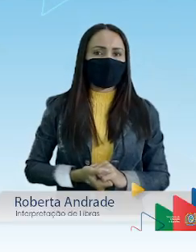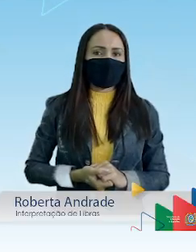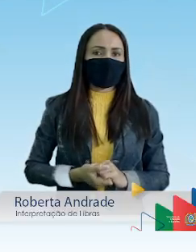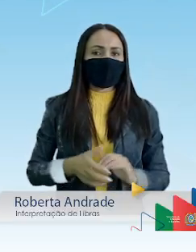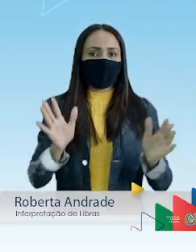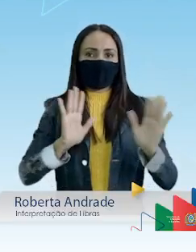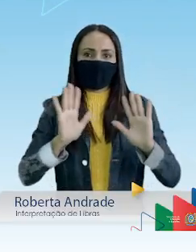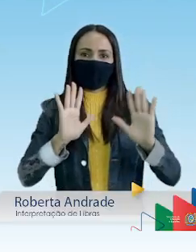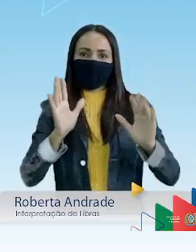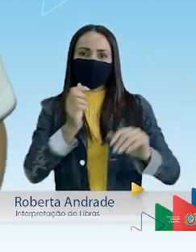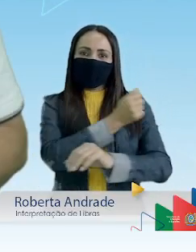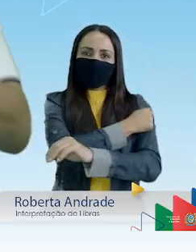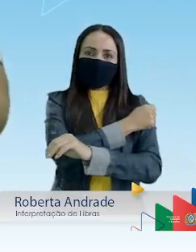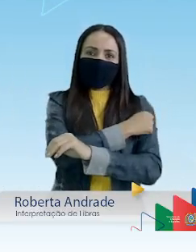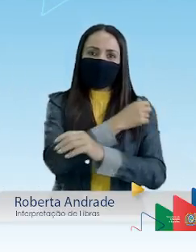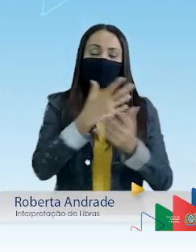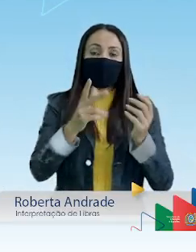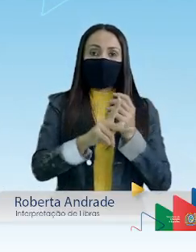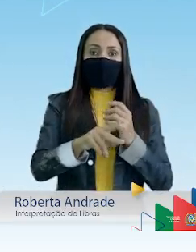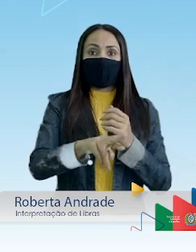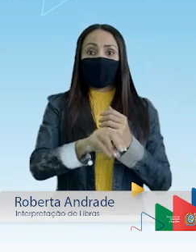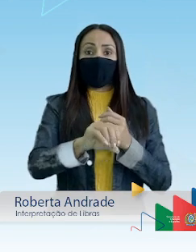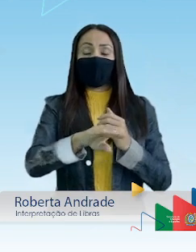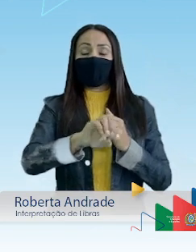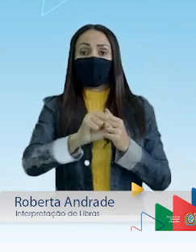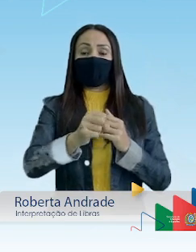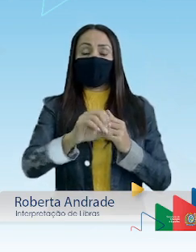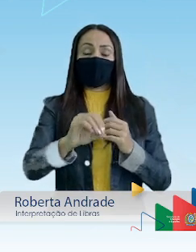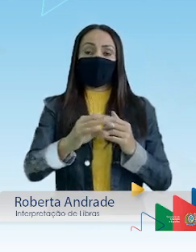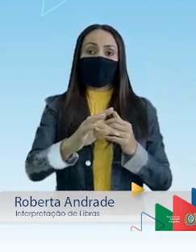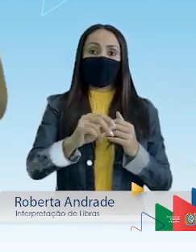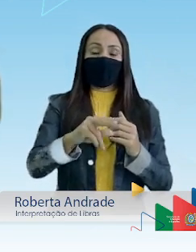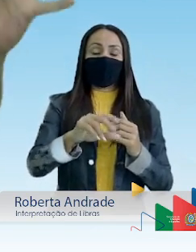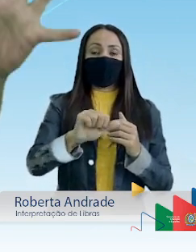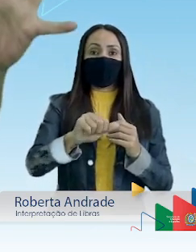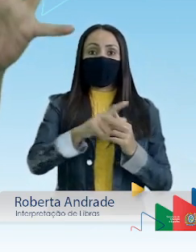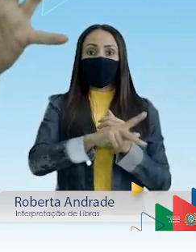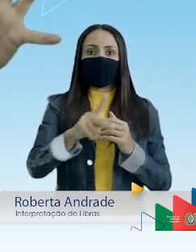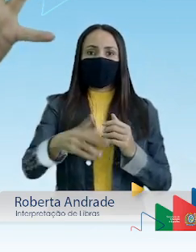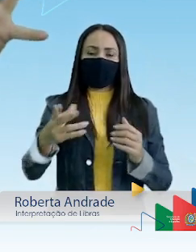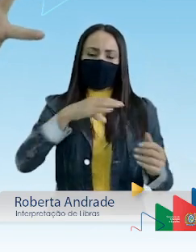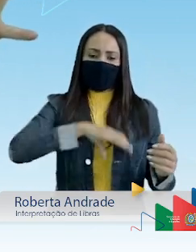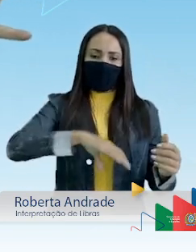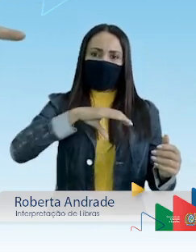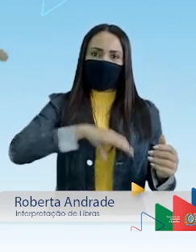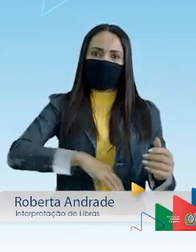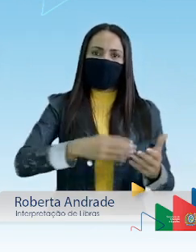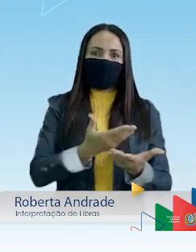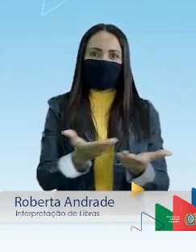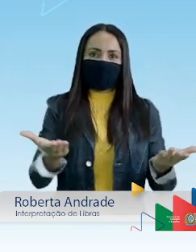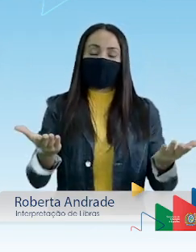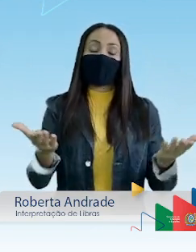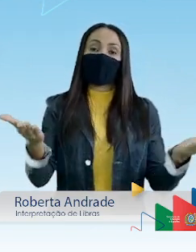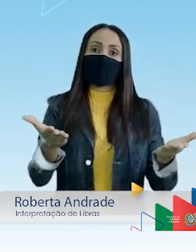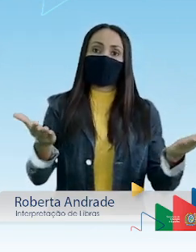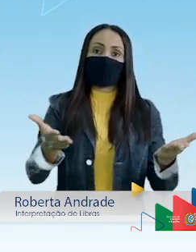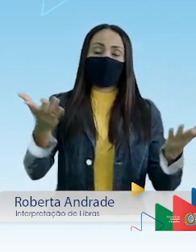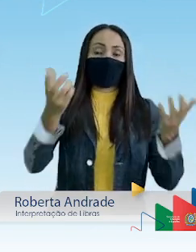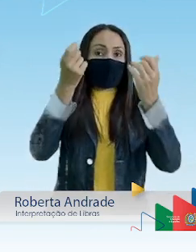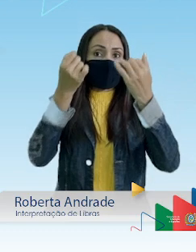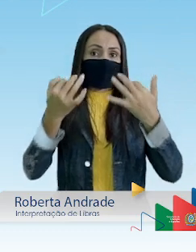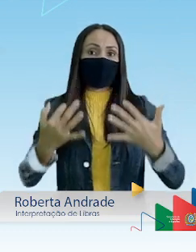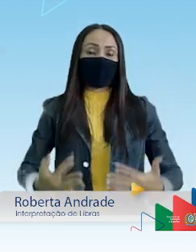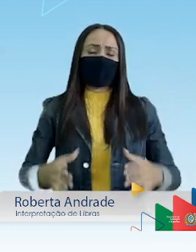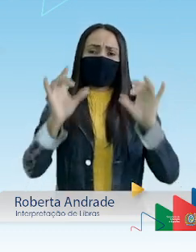Olá estudantes, eu sou o professor Robson Salmo Tavares, professor de língua portuguesa e hoje venho falar